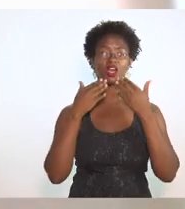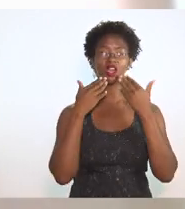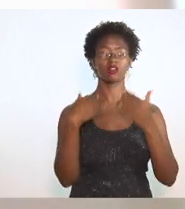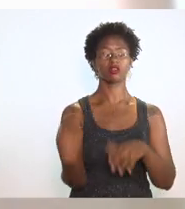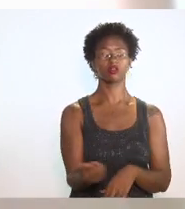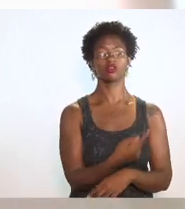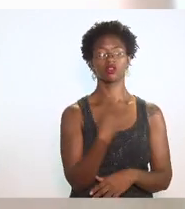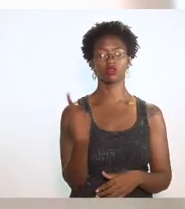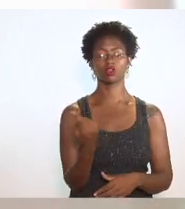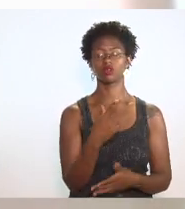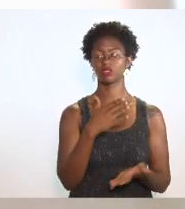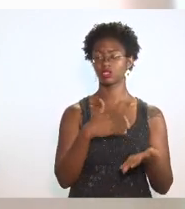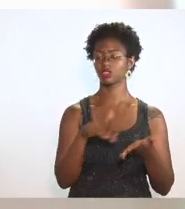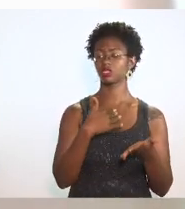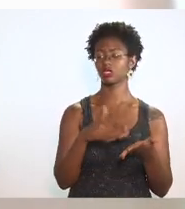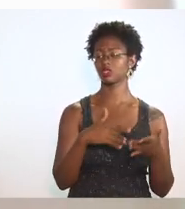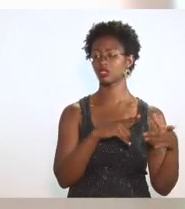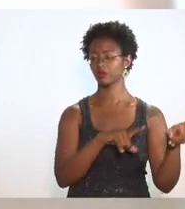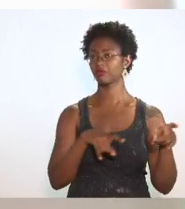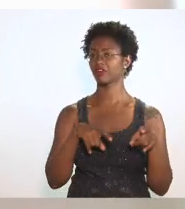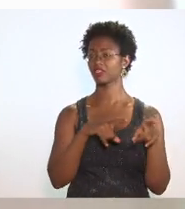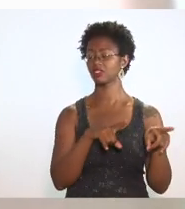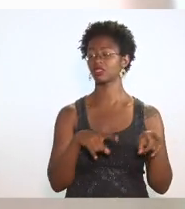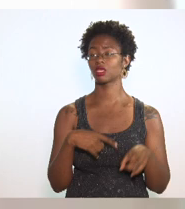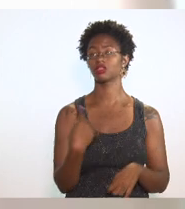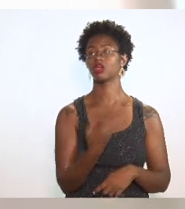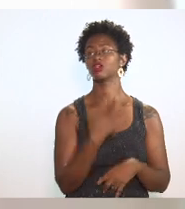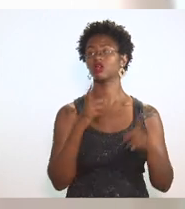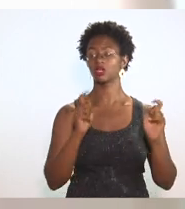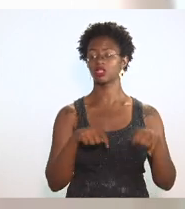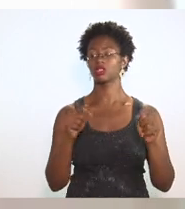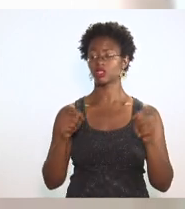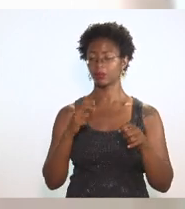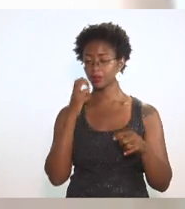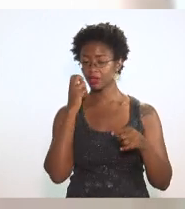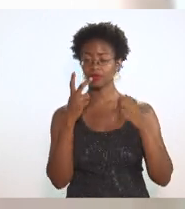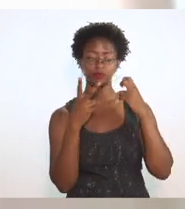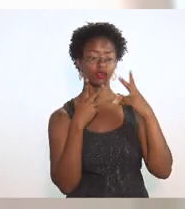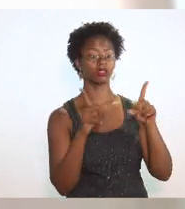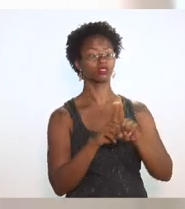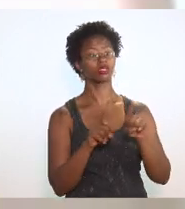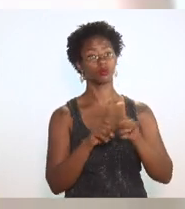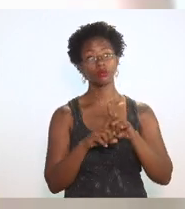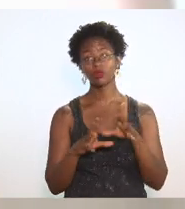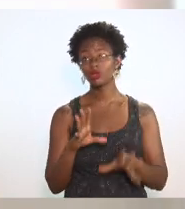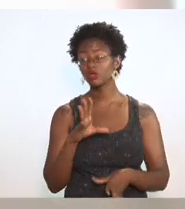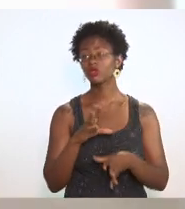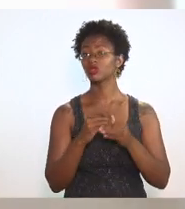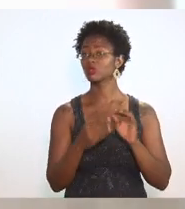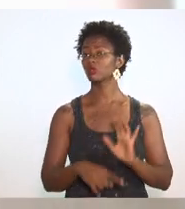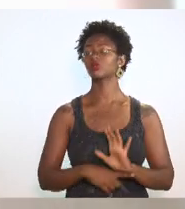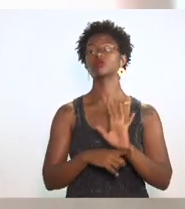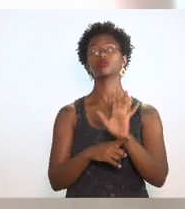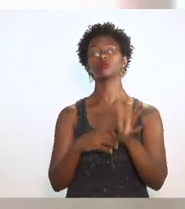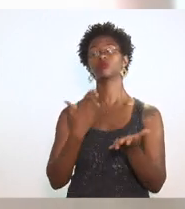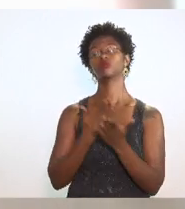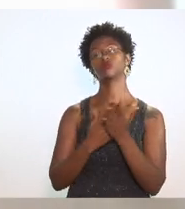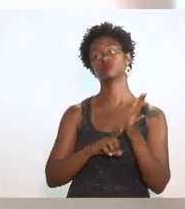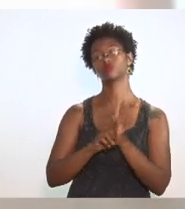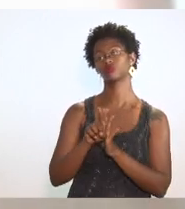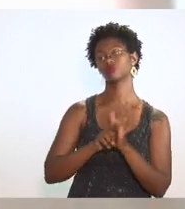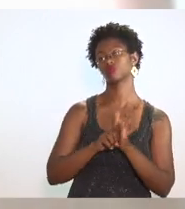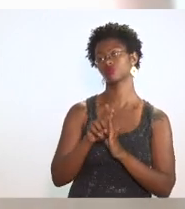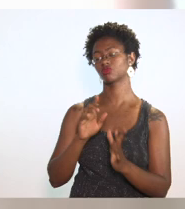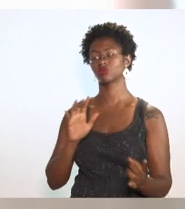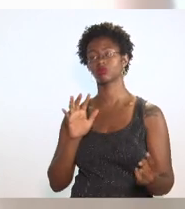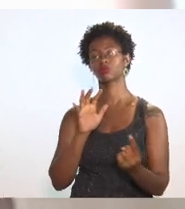para que a Secretaria de Fazenda possa cotejar e possa, inclusive, contribuir um estudo de impacto da